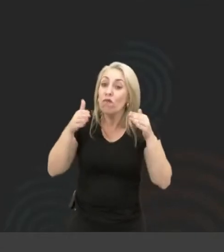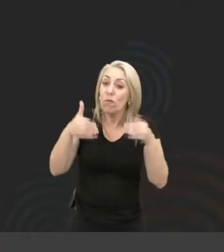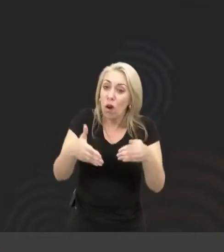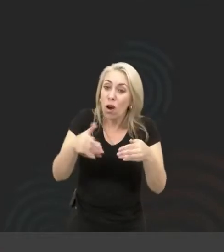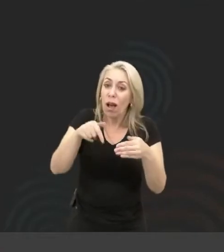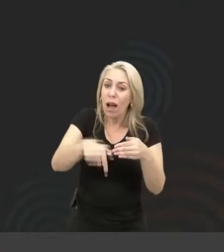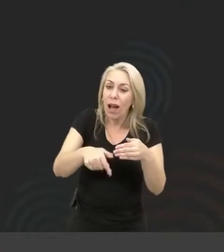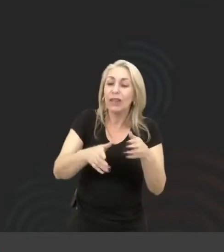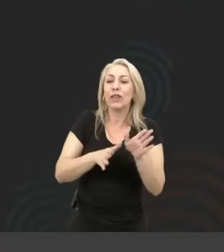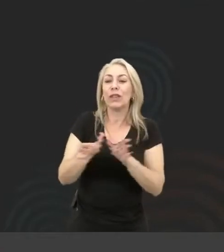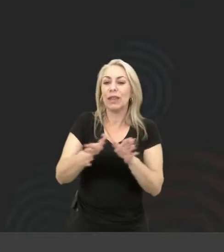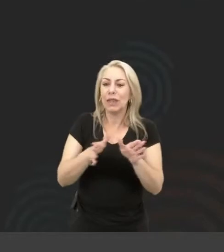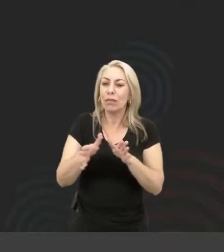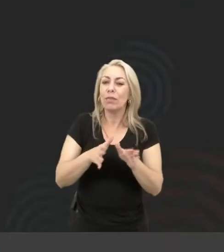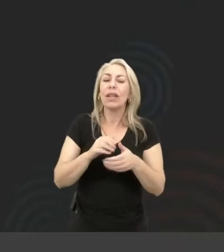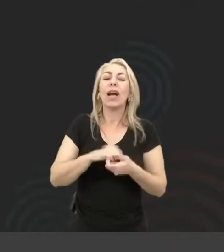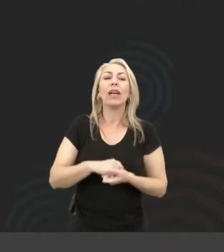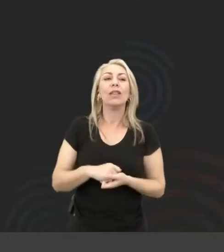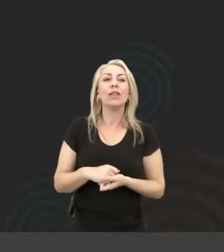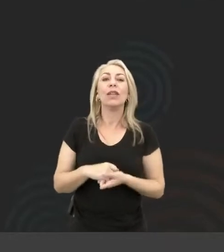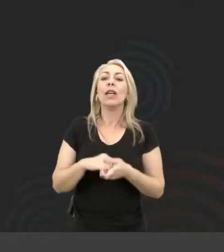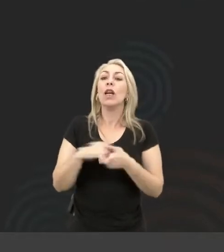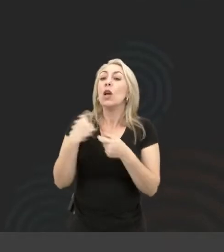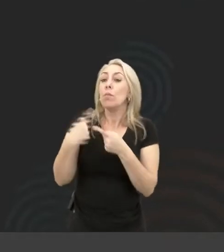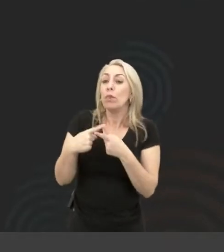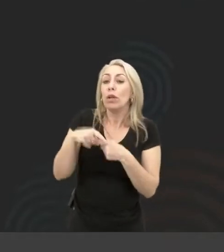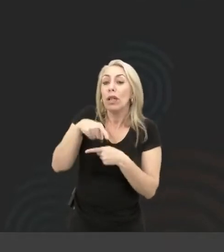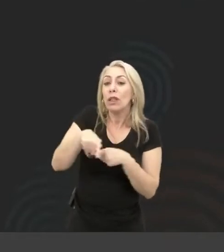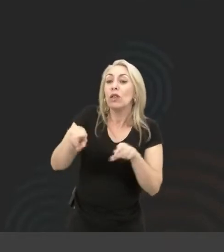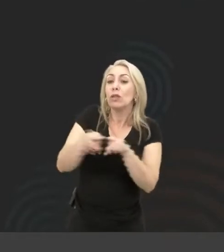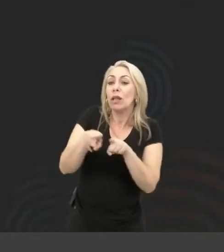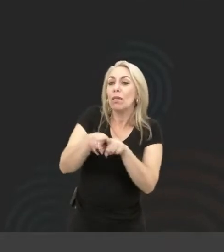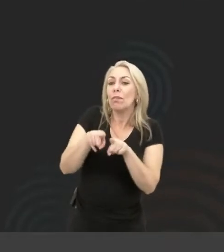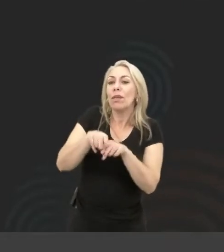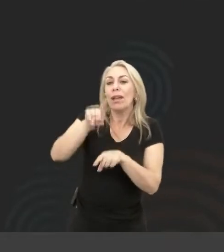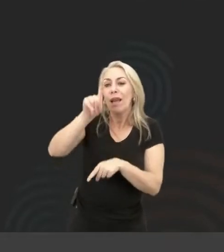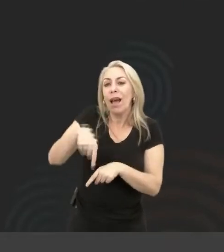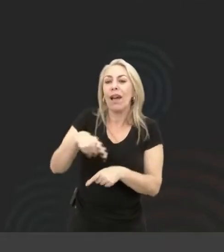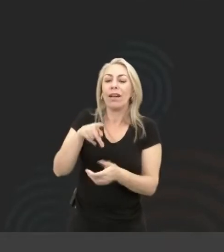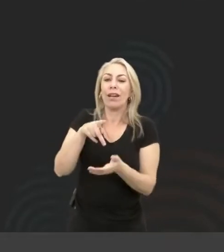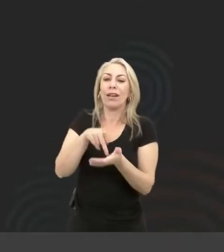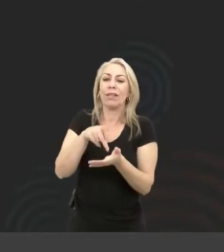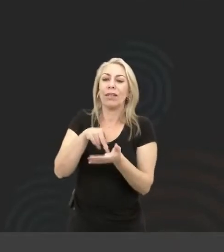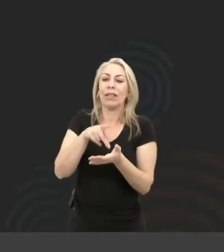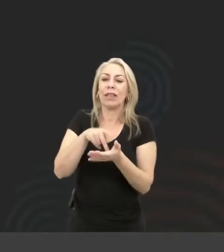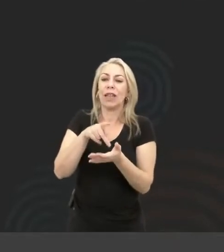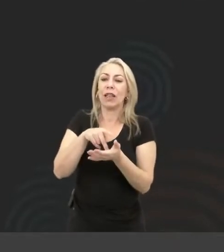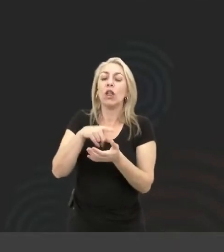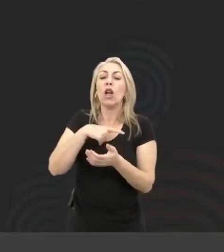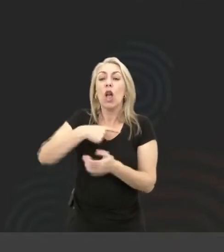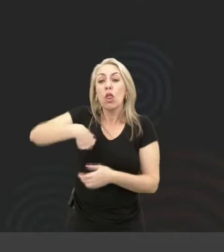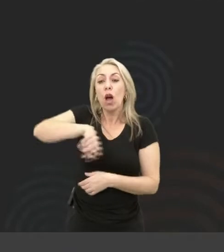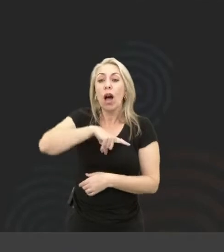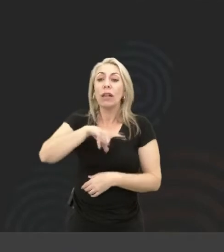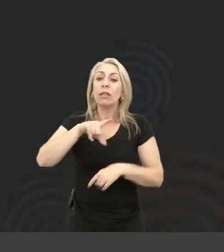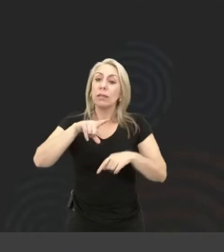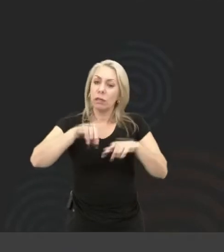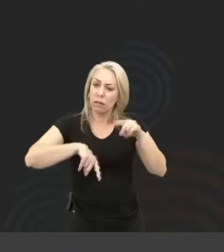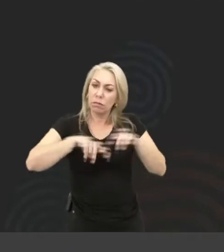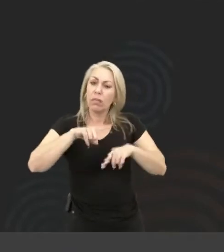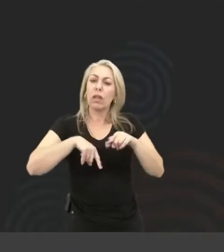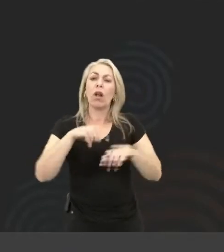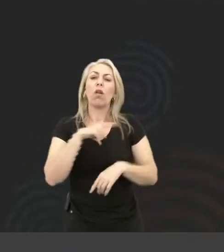para a acessibilidade, porque isso também faz parte. A gente tem caminhos, a gente tem material, e isso